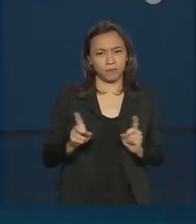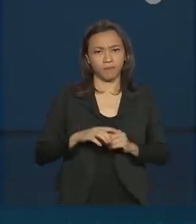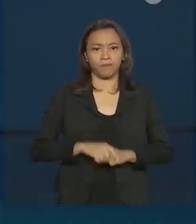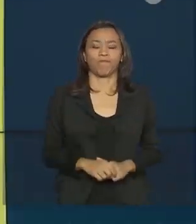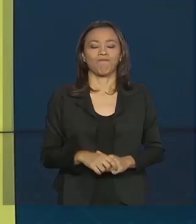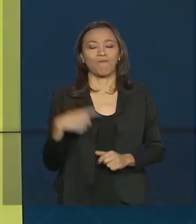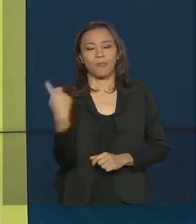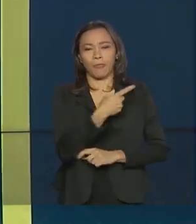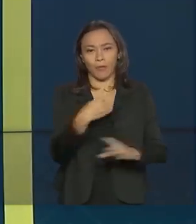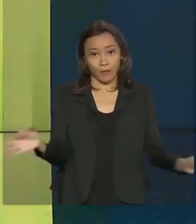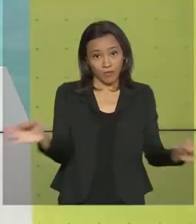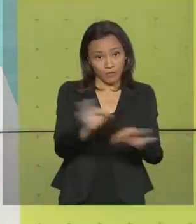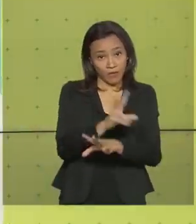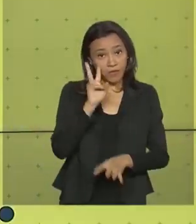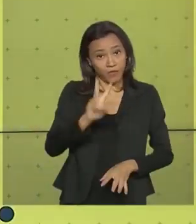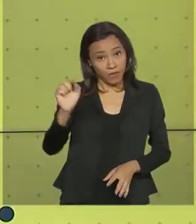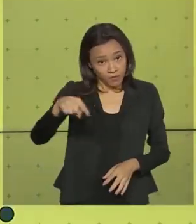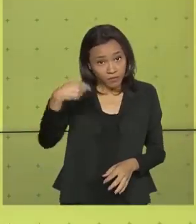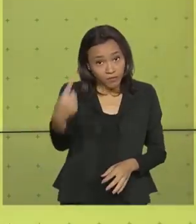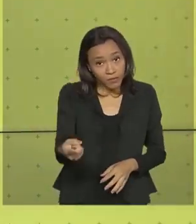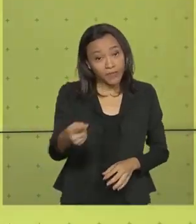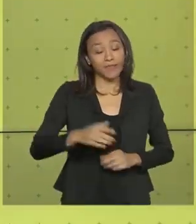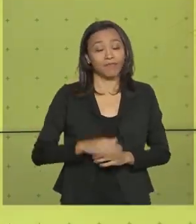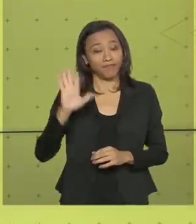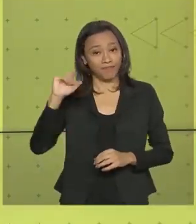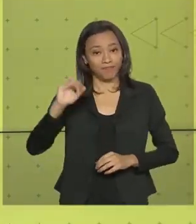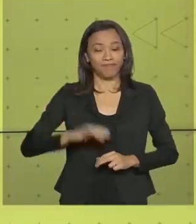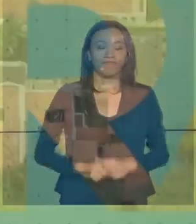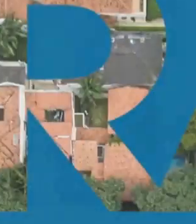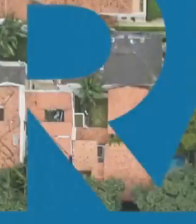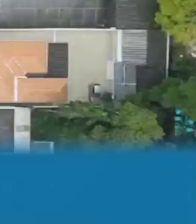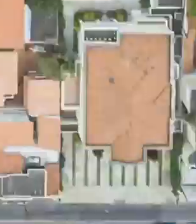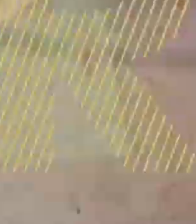A gente fica por aqui. Nos vemos na próxima edição. Até lá!